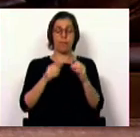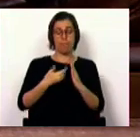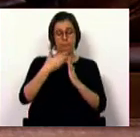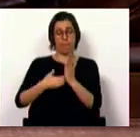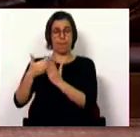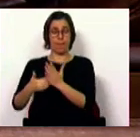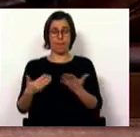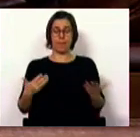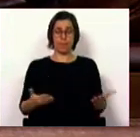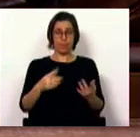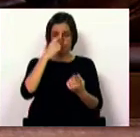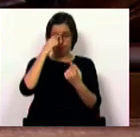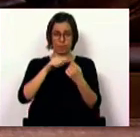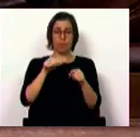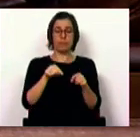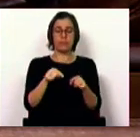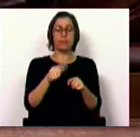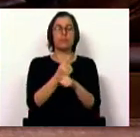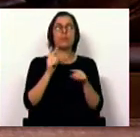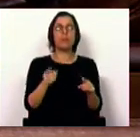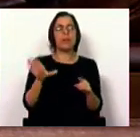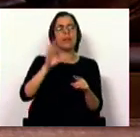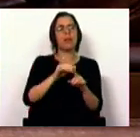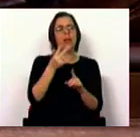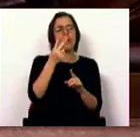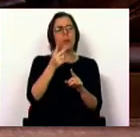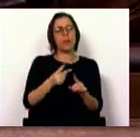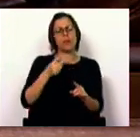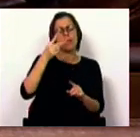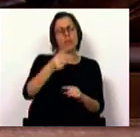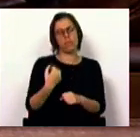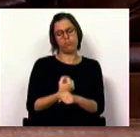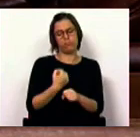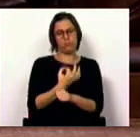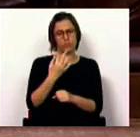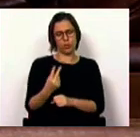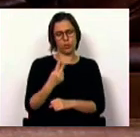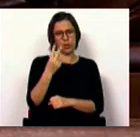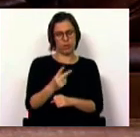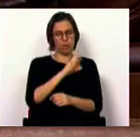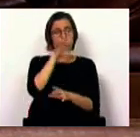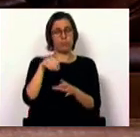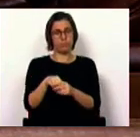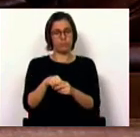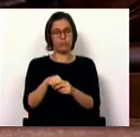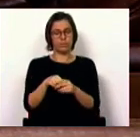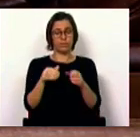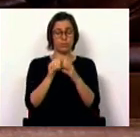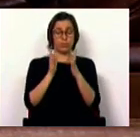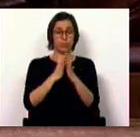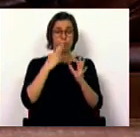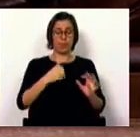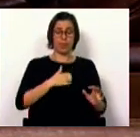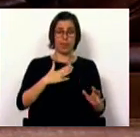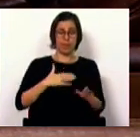diplomas resultam de mais de dois anos de trabalho envolvendo todas as